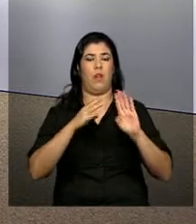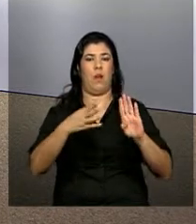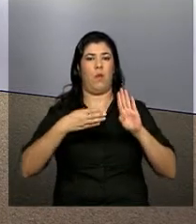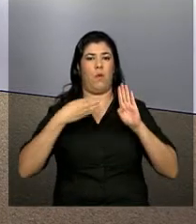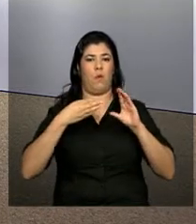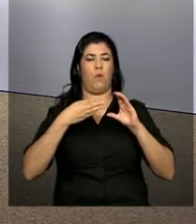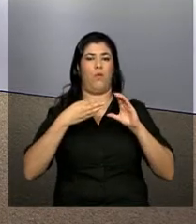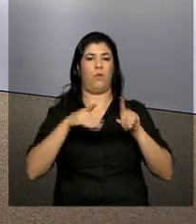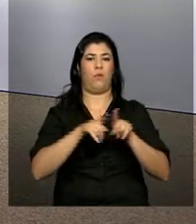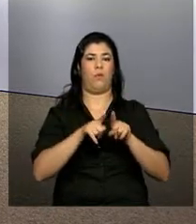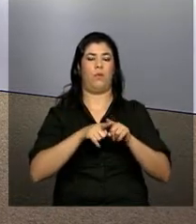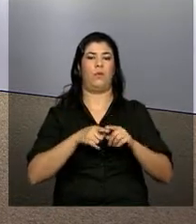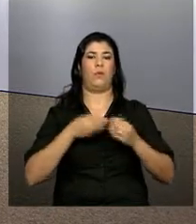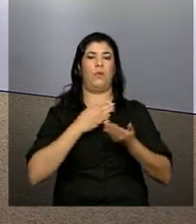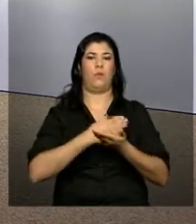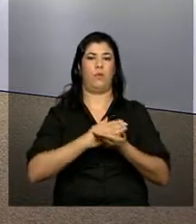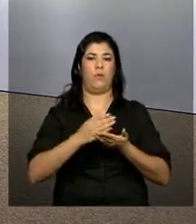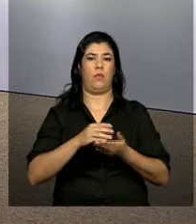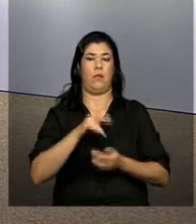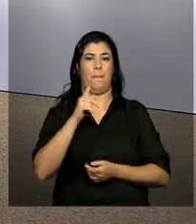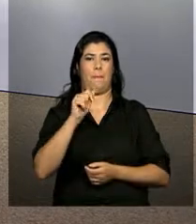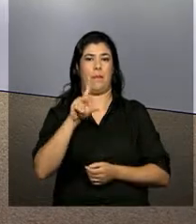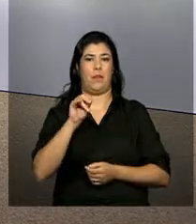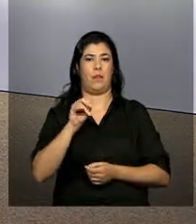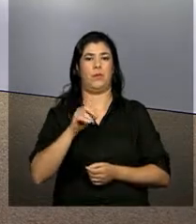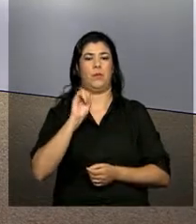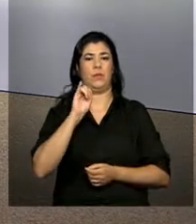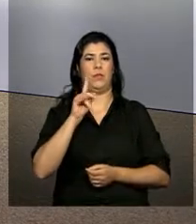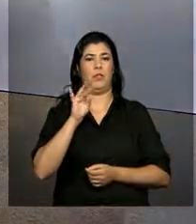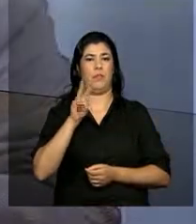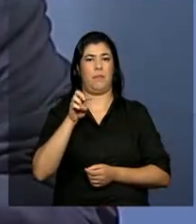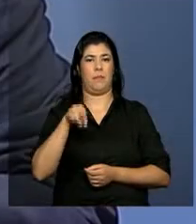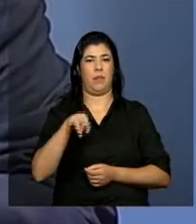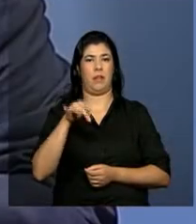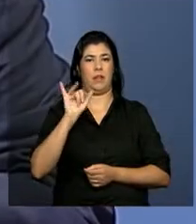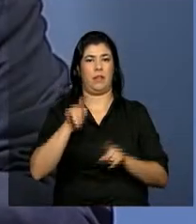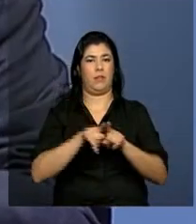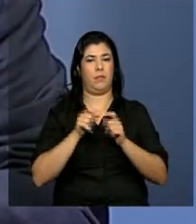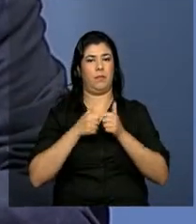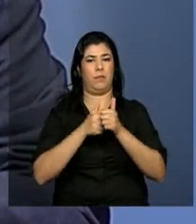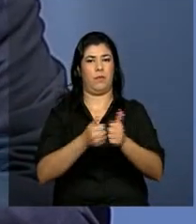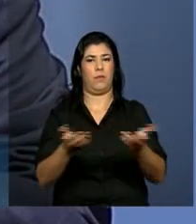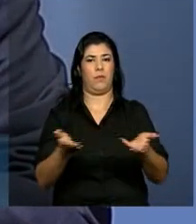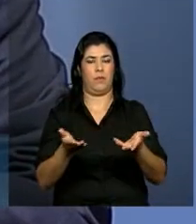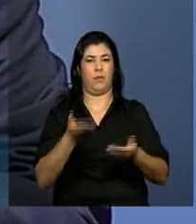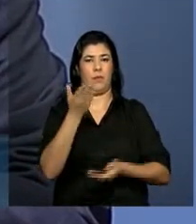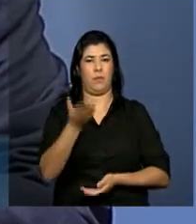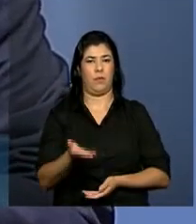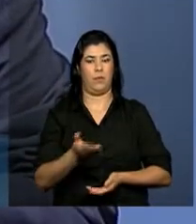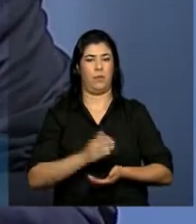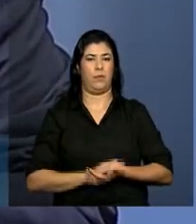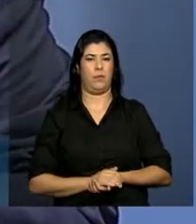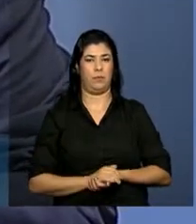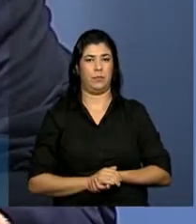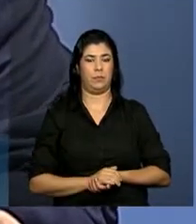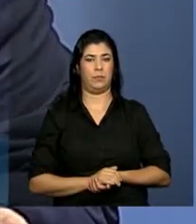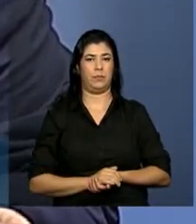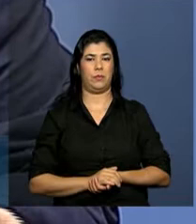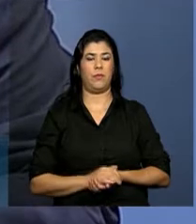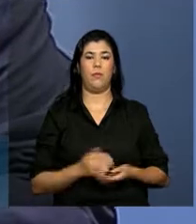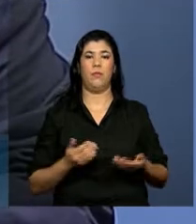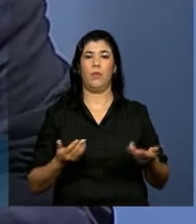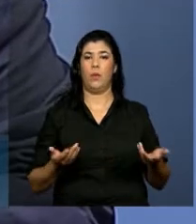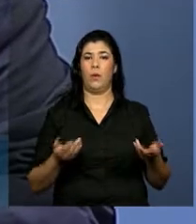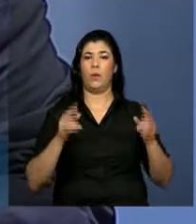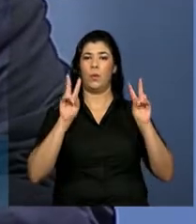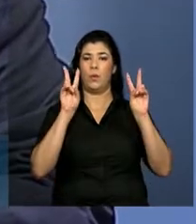no Palácio Itamaraty. Vamos acompanhar. Roberto Azevedo, o tema, não